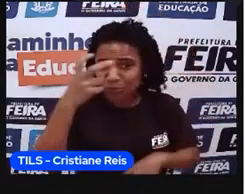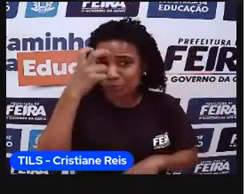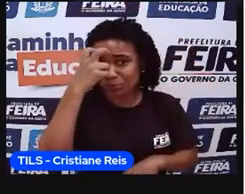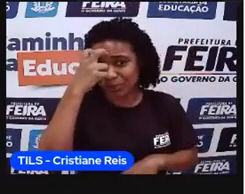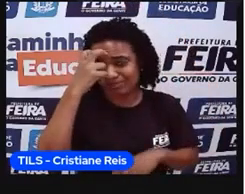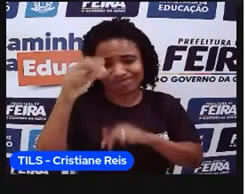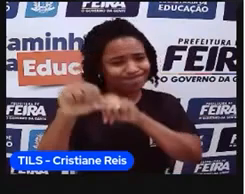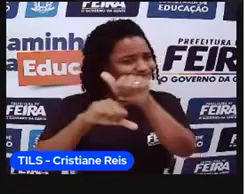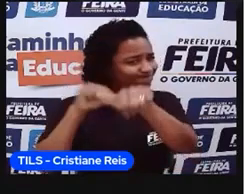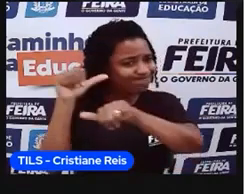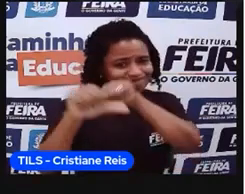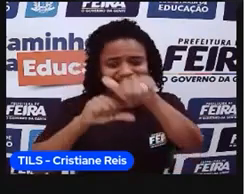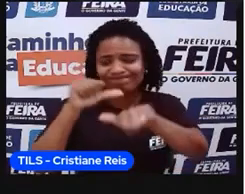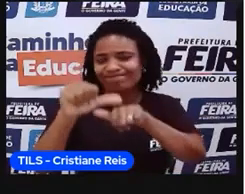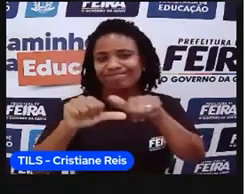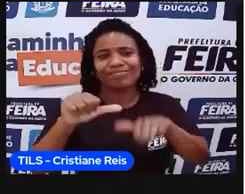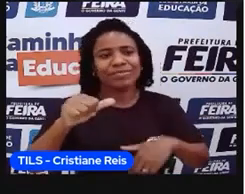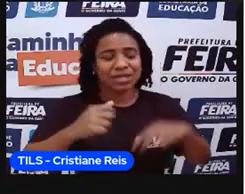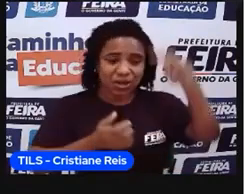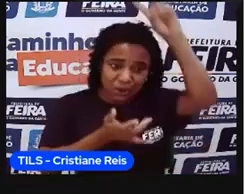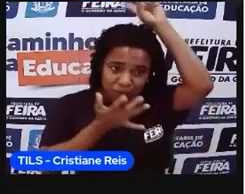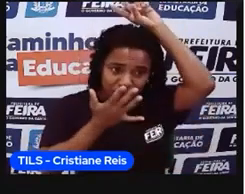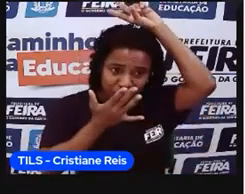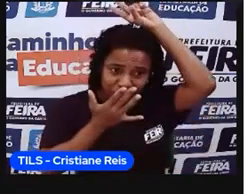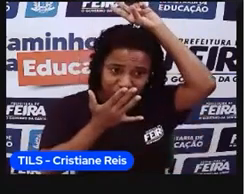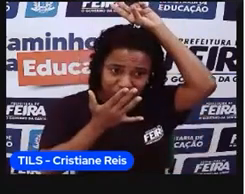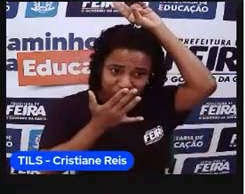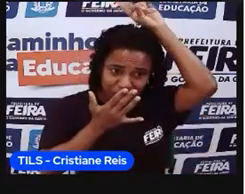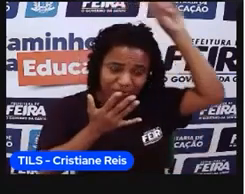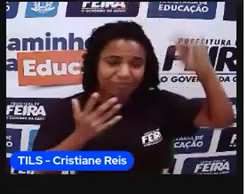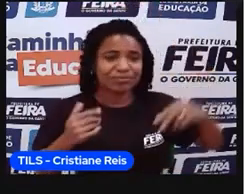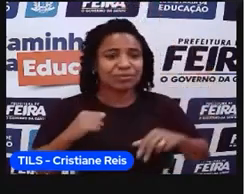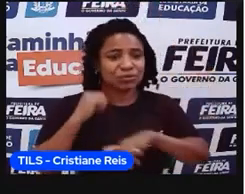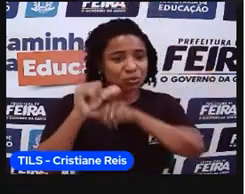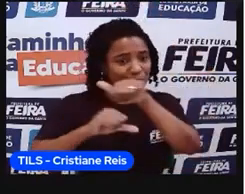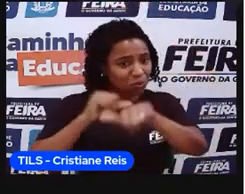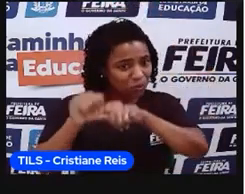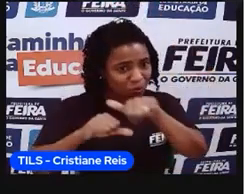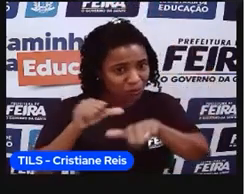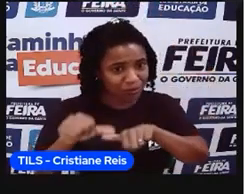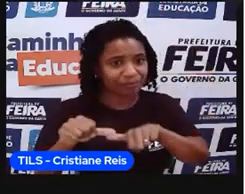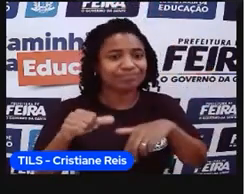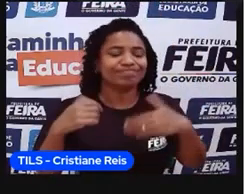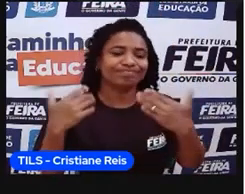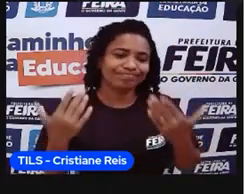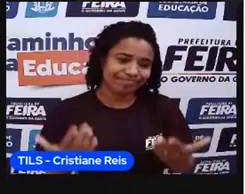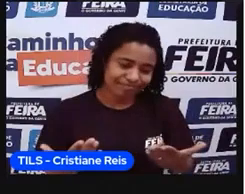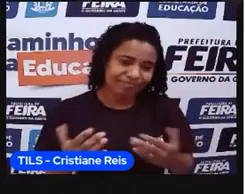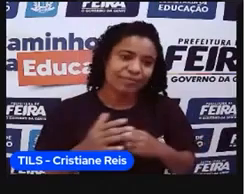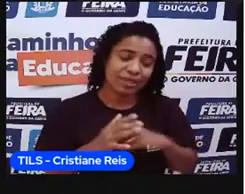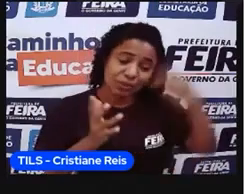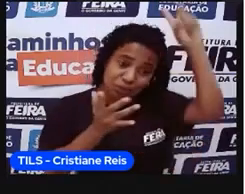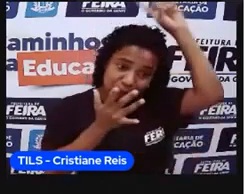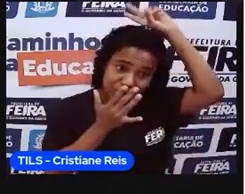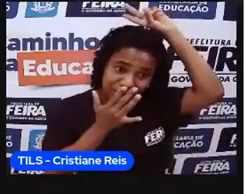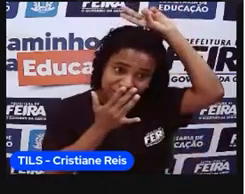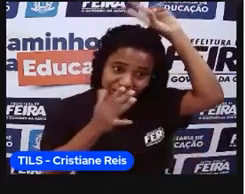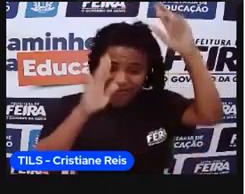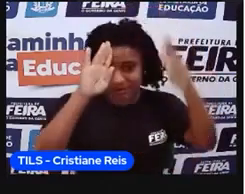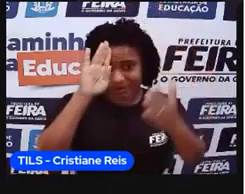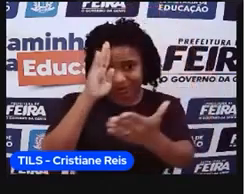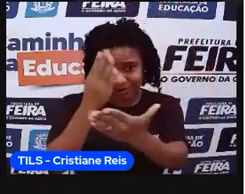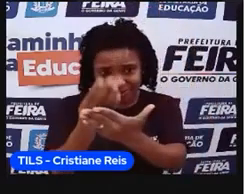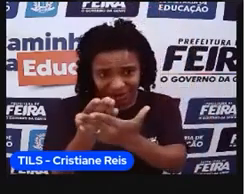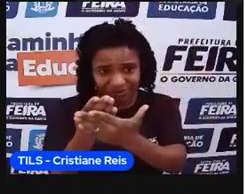aculturação de um índio, ele começou a deixar, né, de, quer dizer, teve que deixar de acreditar nos seus, né,